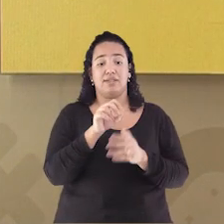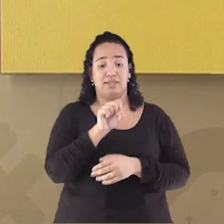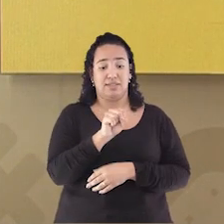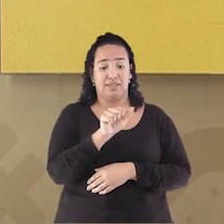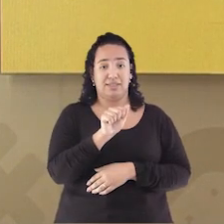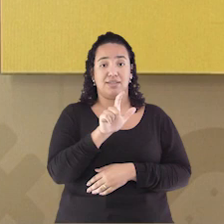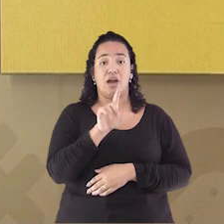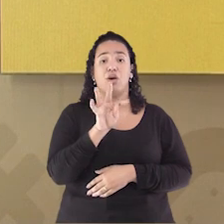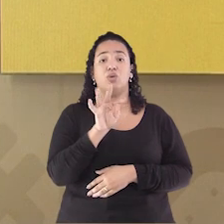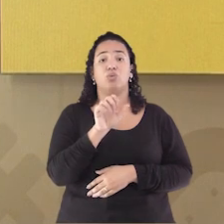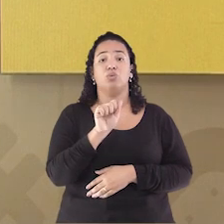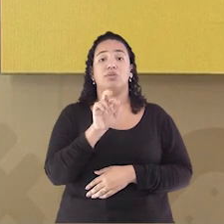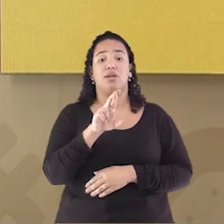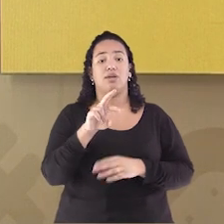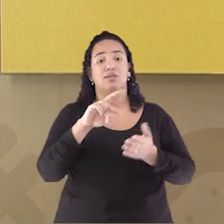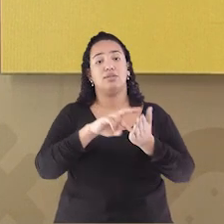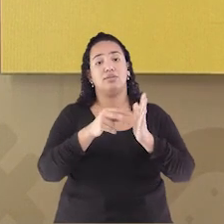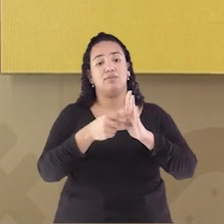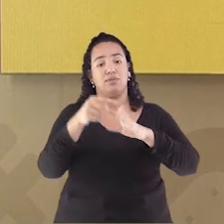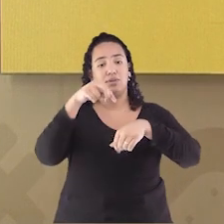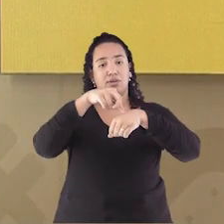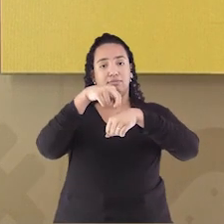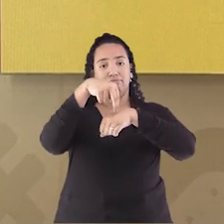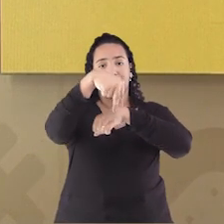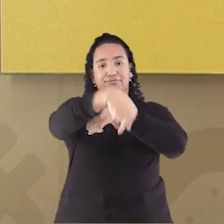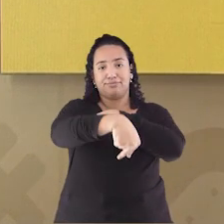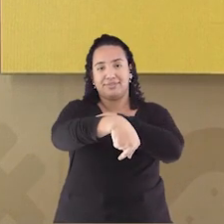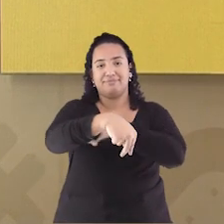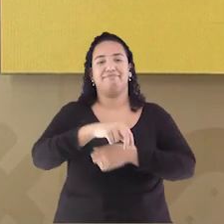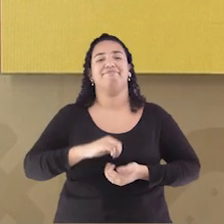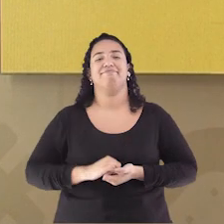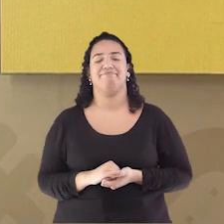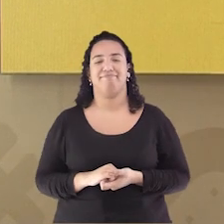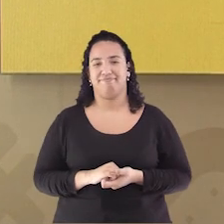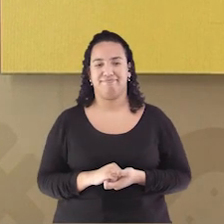É sair dele Descer Descer No ponto Que queremos